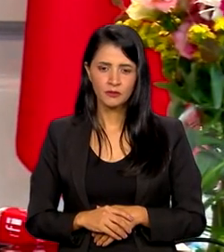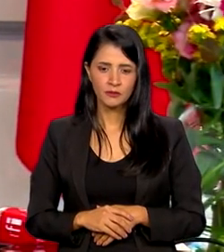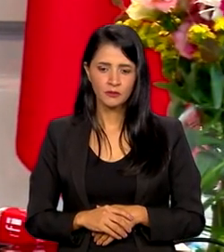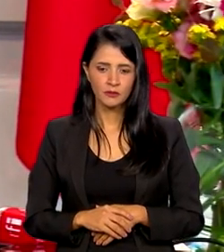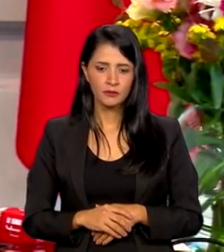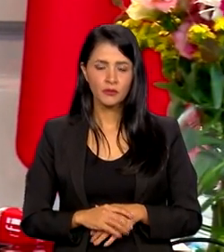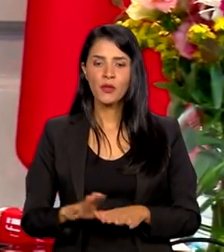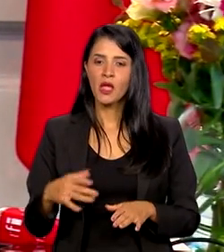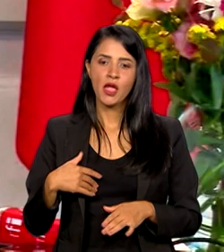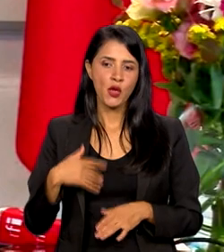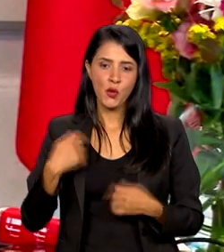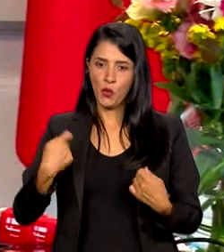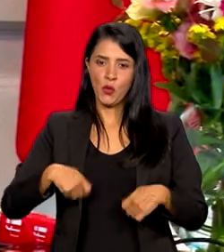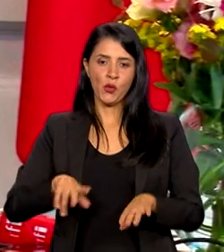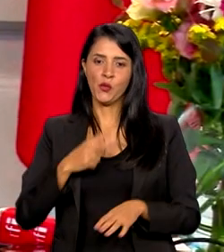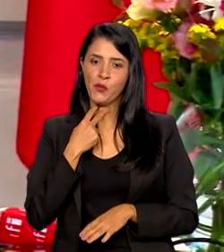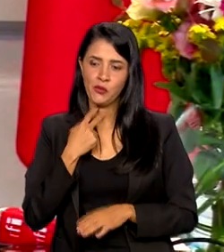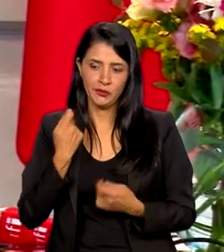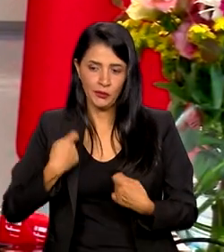Não devo.